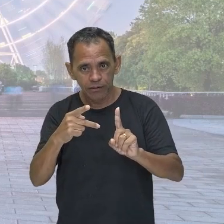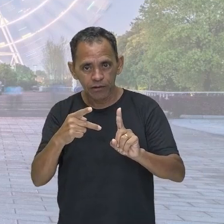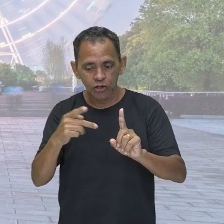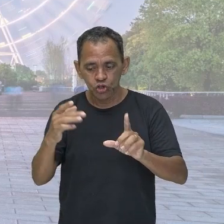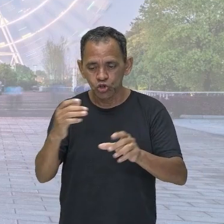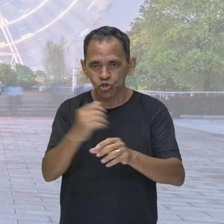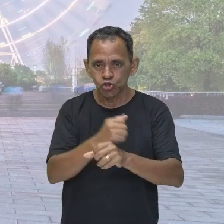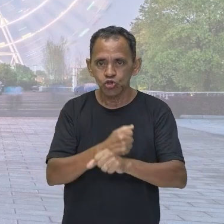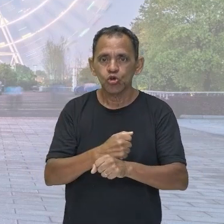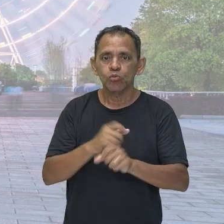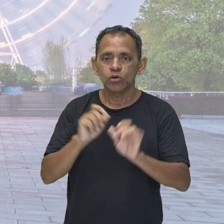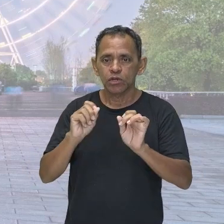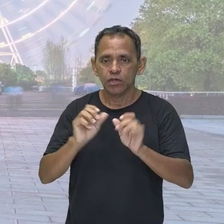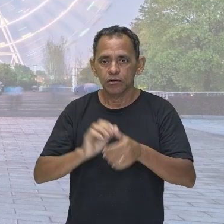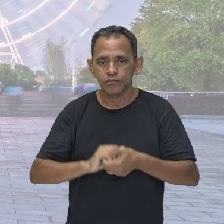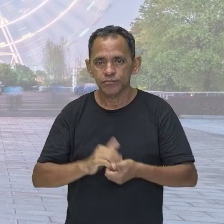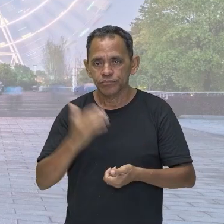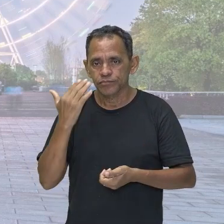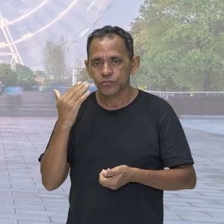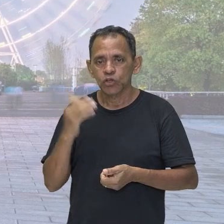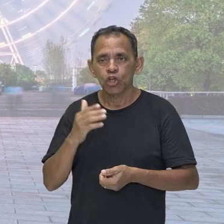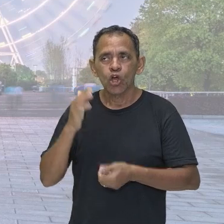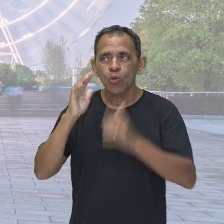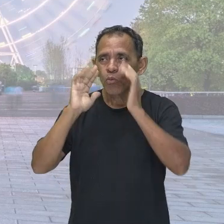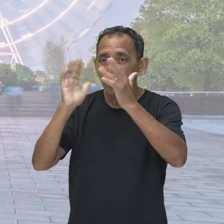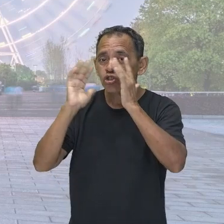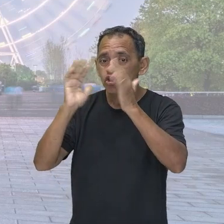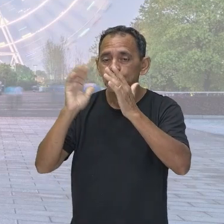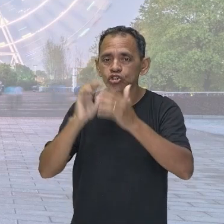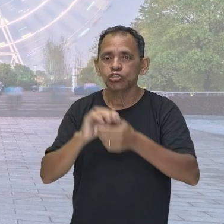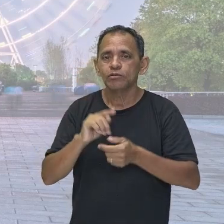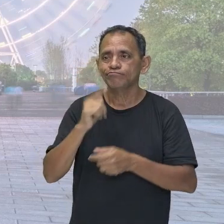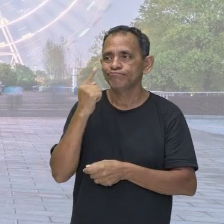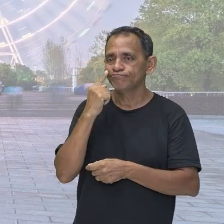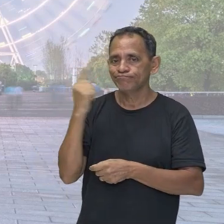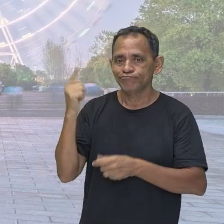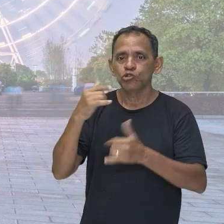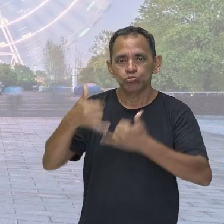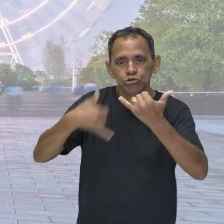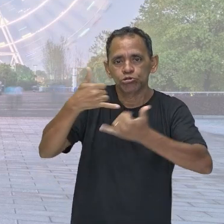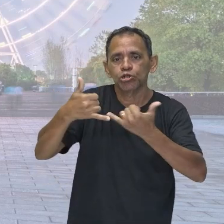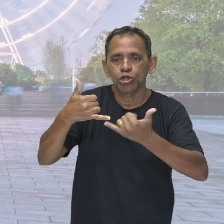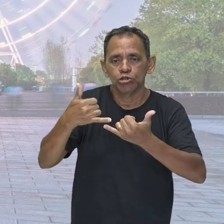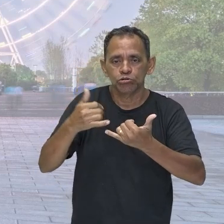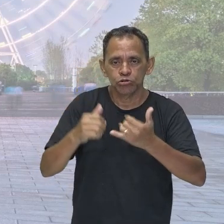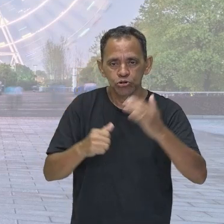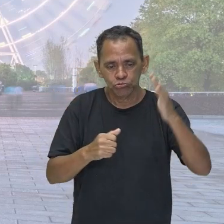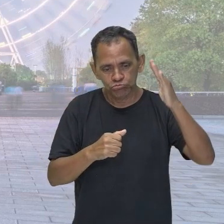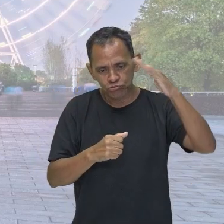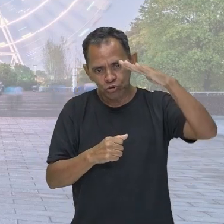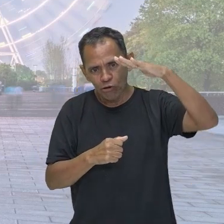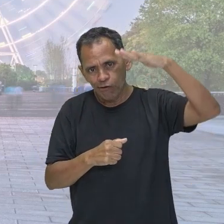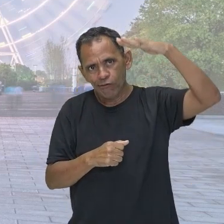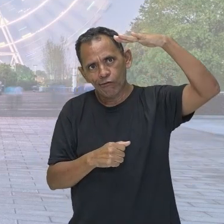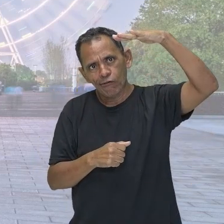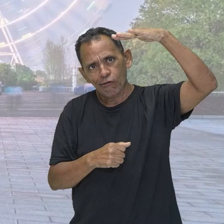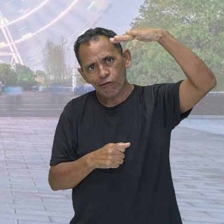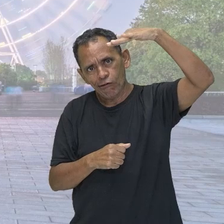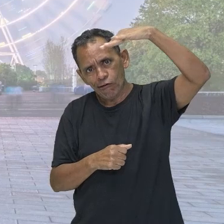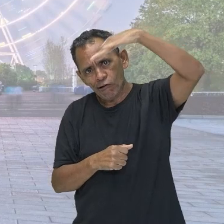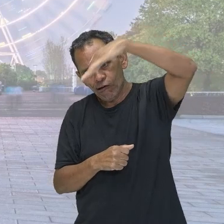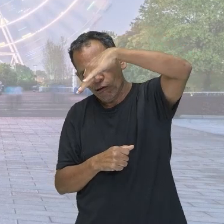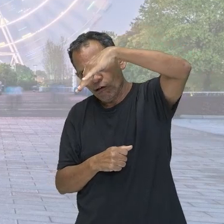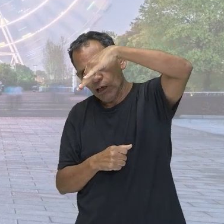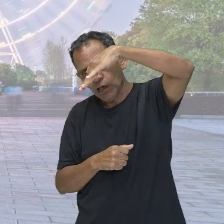carrinho aqui nessa montanha-russa, no meio dessa ladeira, por exemplo. No meio dessa ladeira, ele tem uma certa altura em relação ao